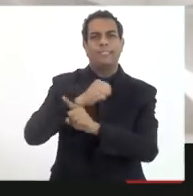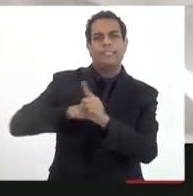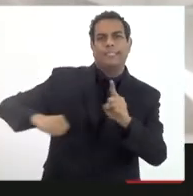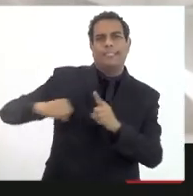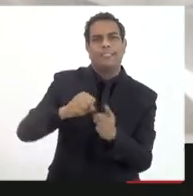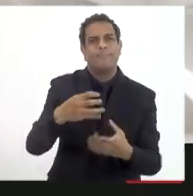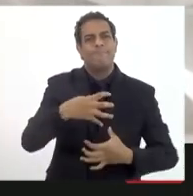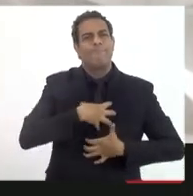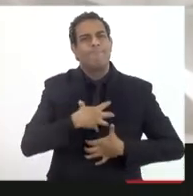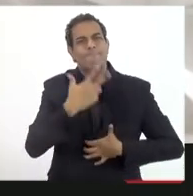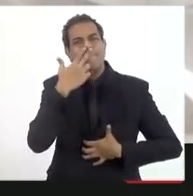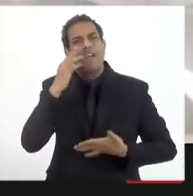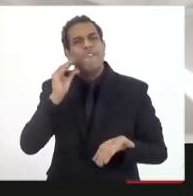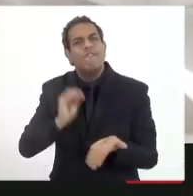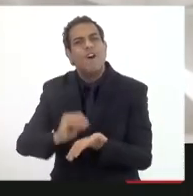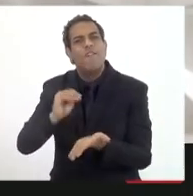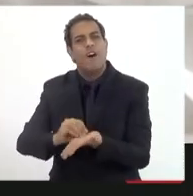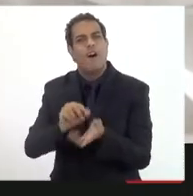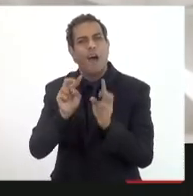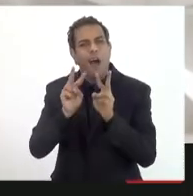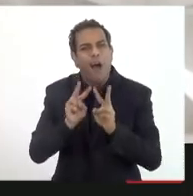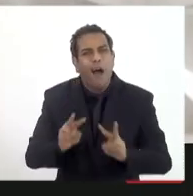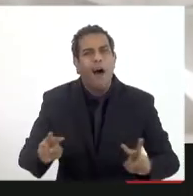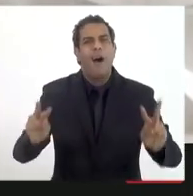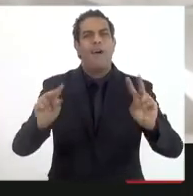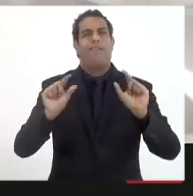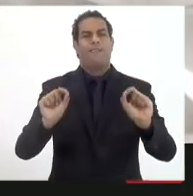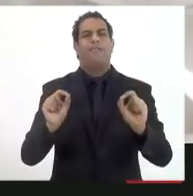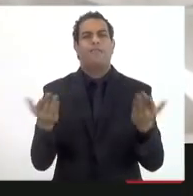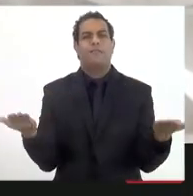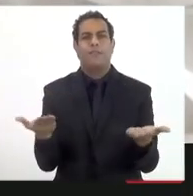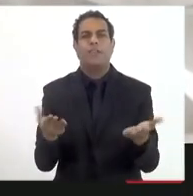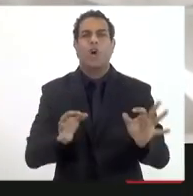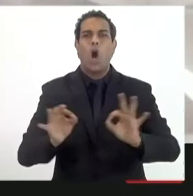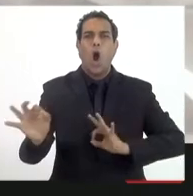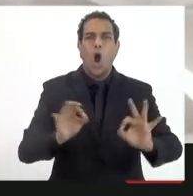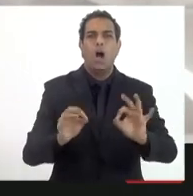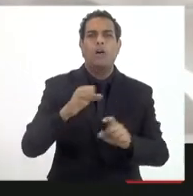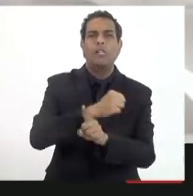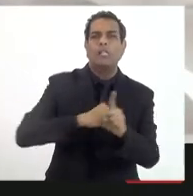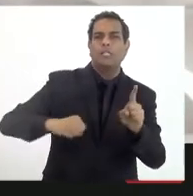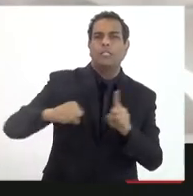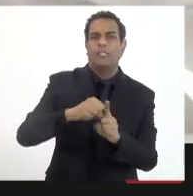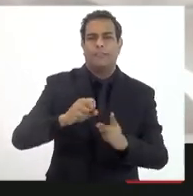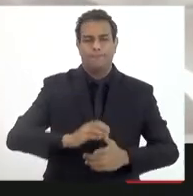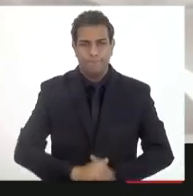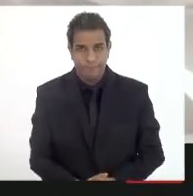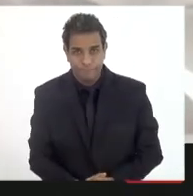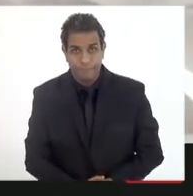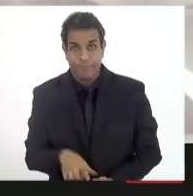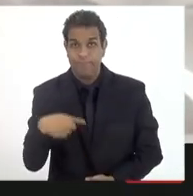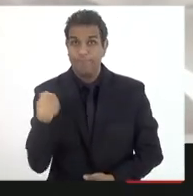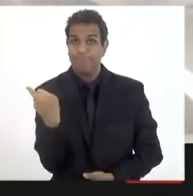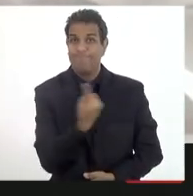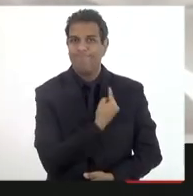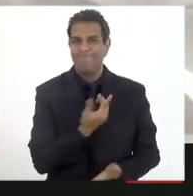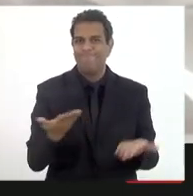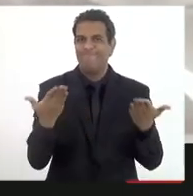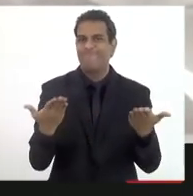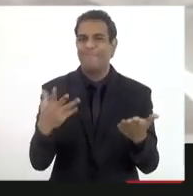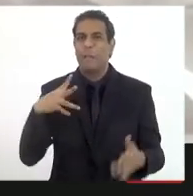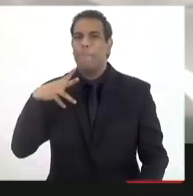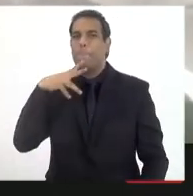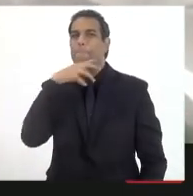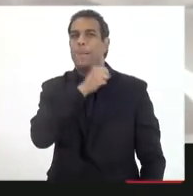realmente falta desse olhar do controle social. E, por último, presidente, nós percebemos agora,